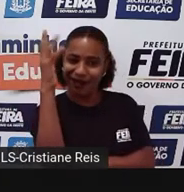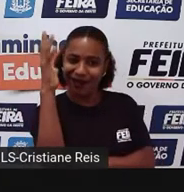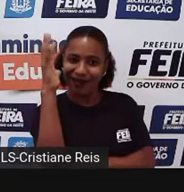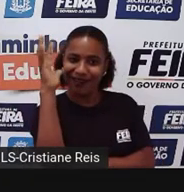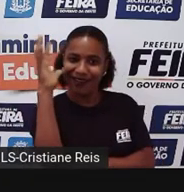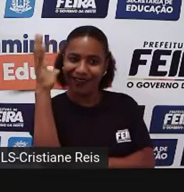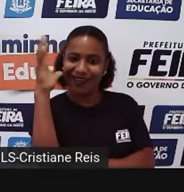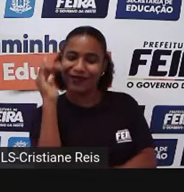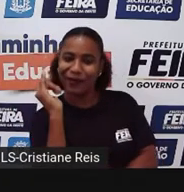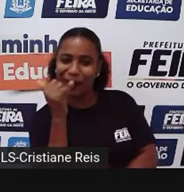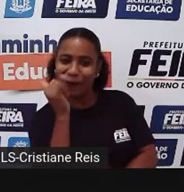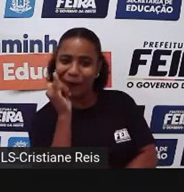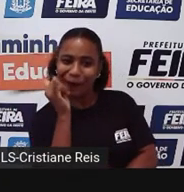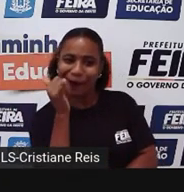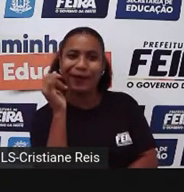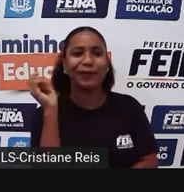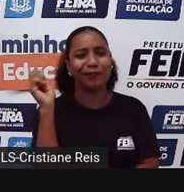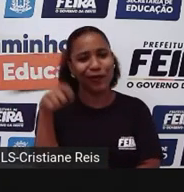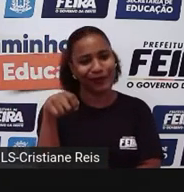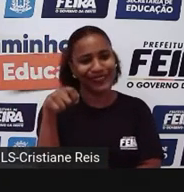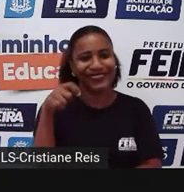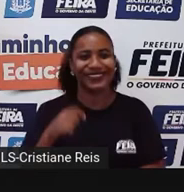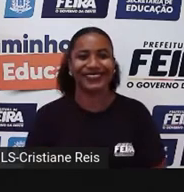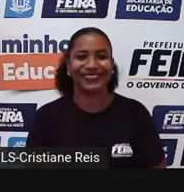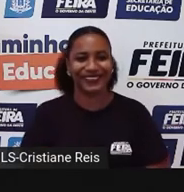Pode acontecer, né? É, pode acontecer.